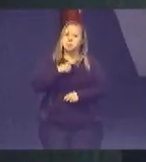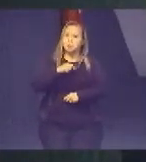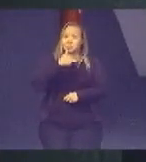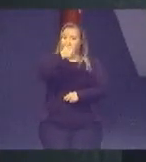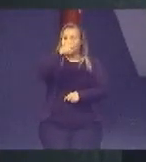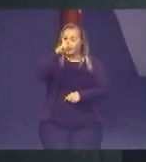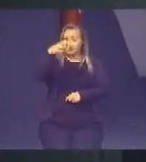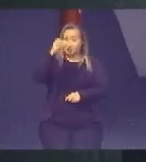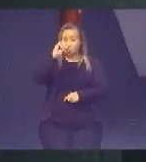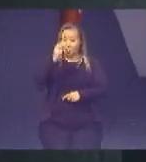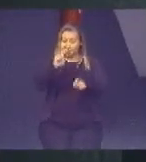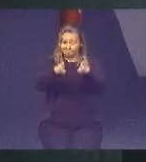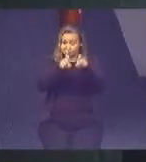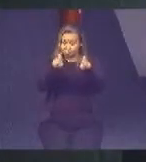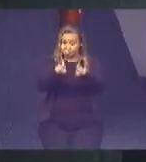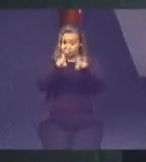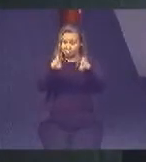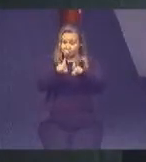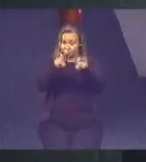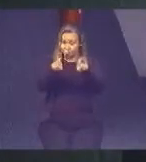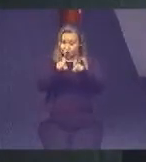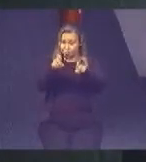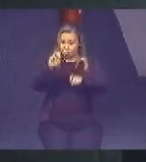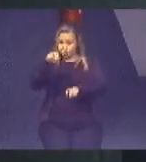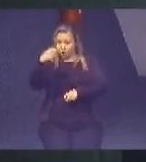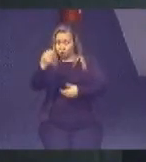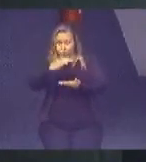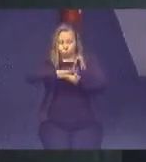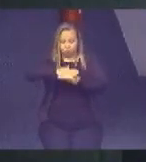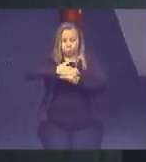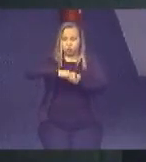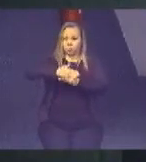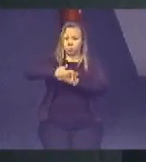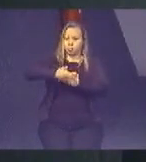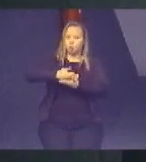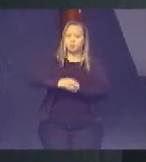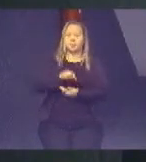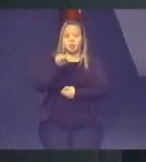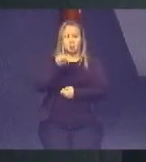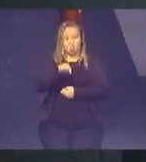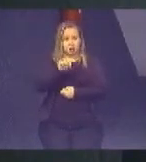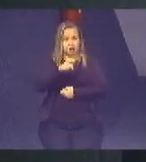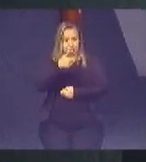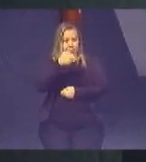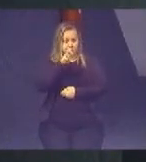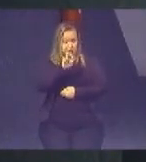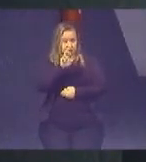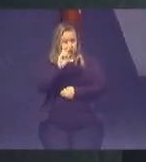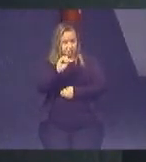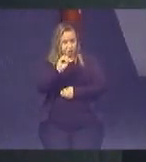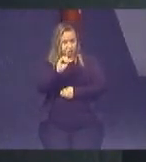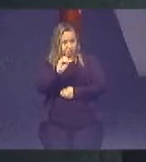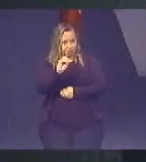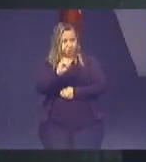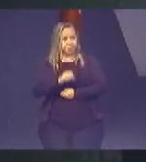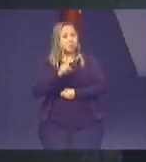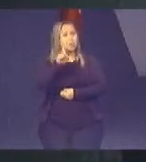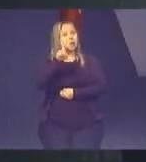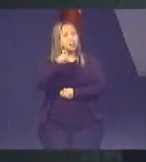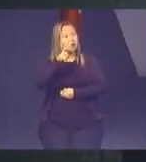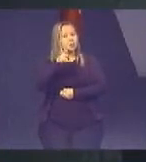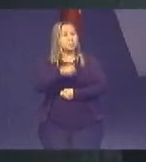150 computadores ou notebooks e esses 150 são